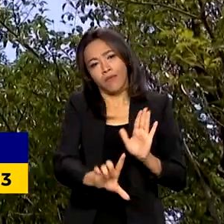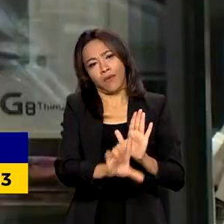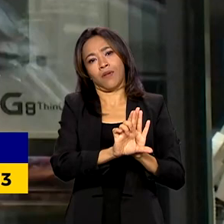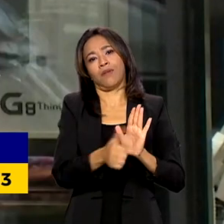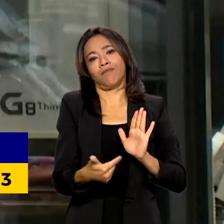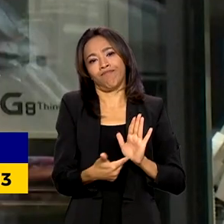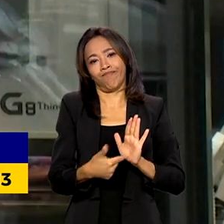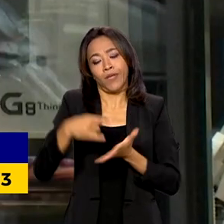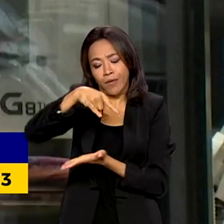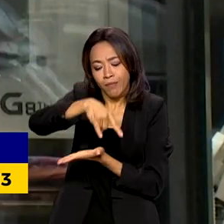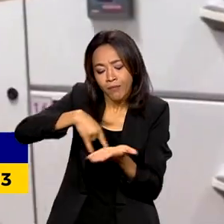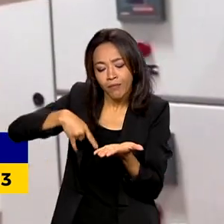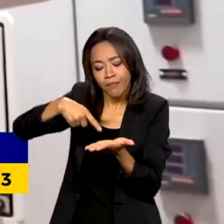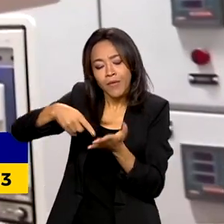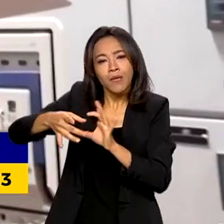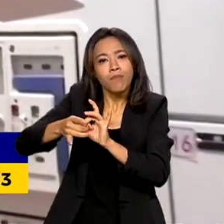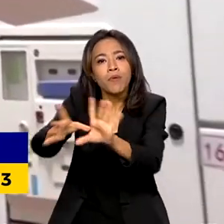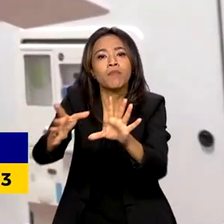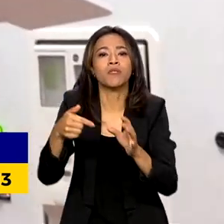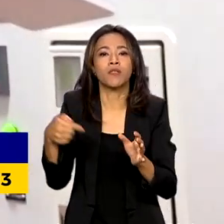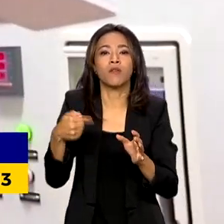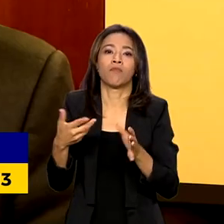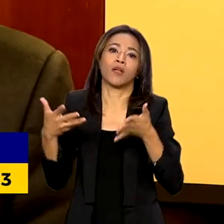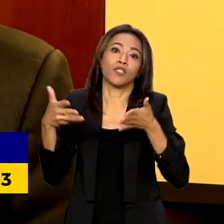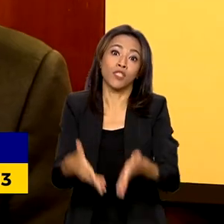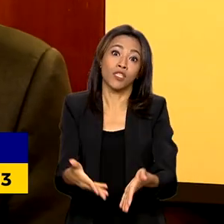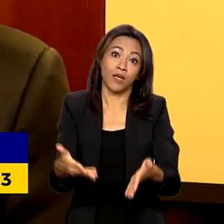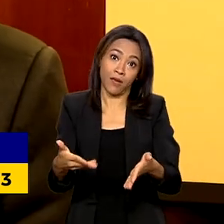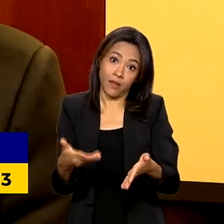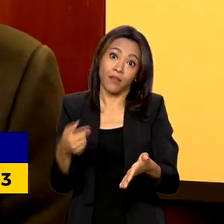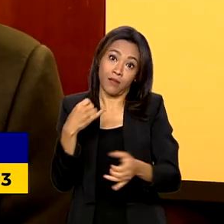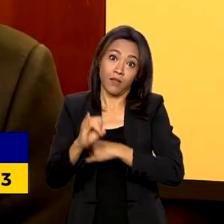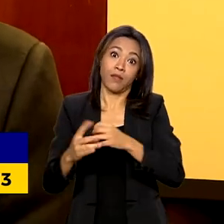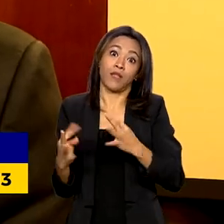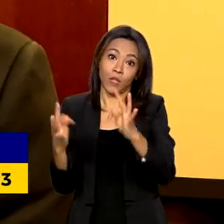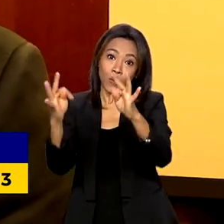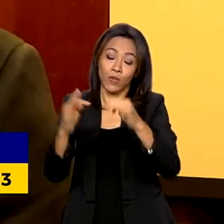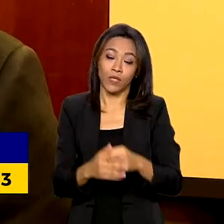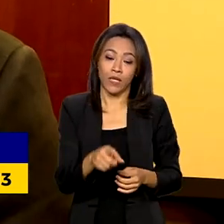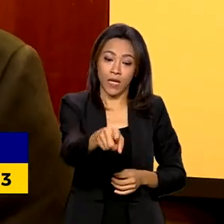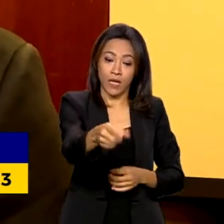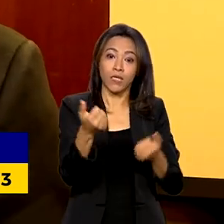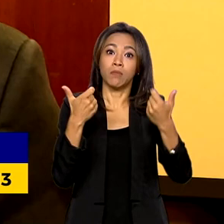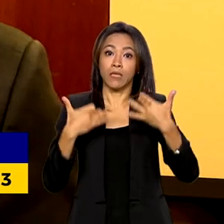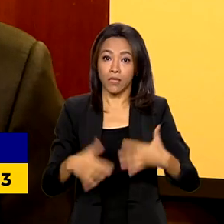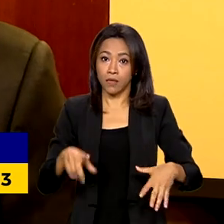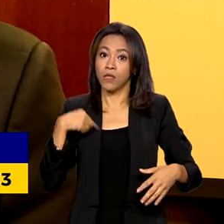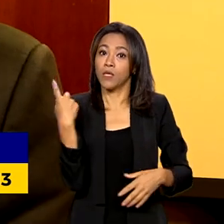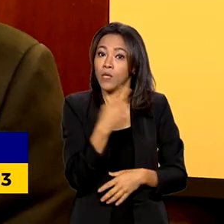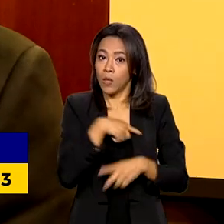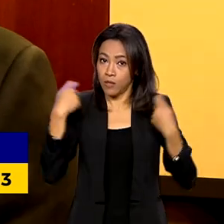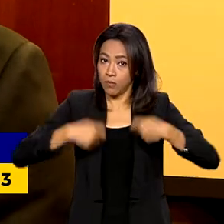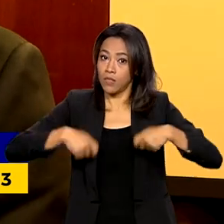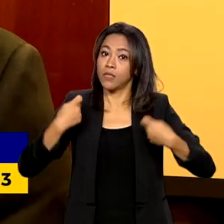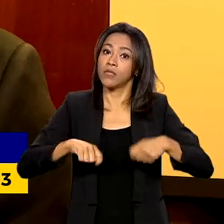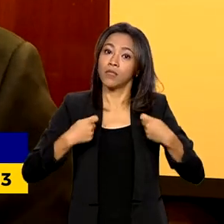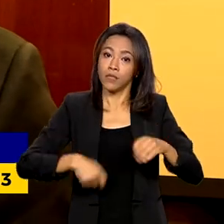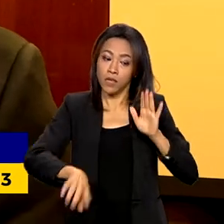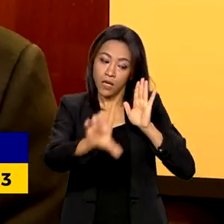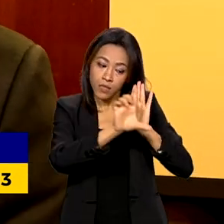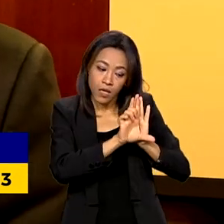licenciamento favoráveis à chegada dessa tecnologia. A gente necessita dessa evolução nas legislações